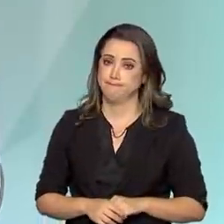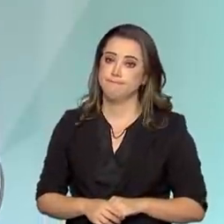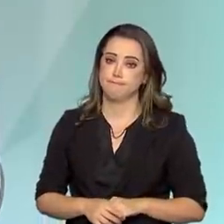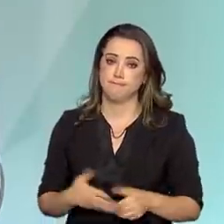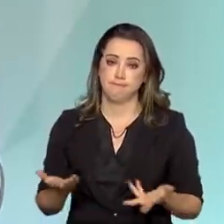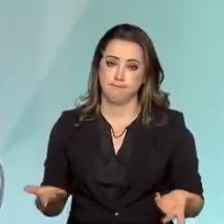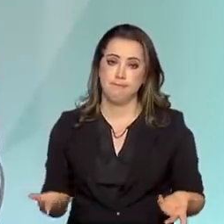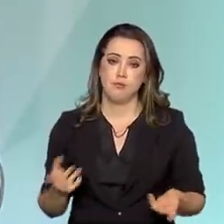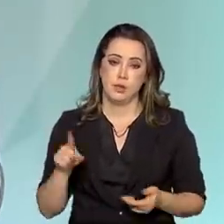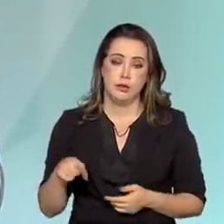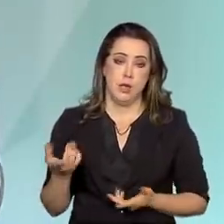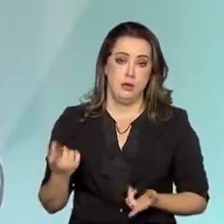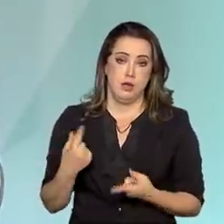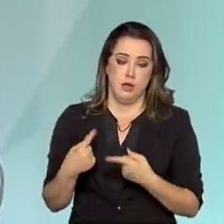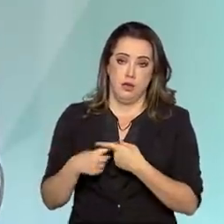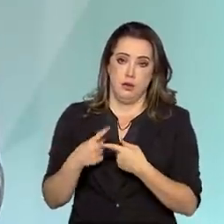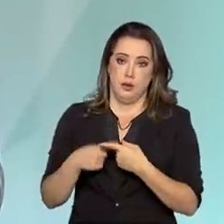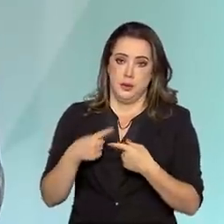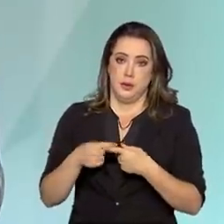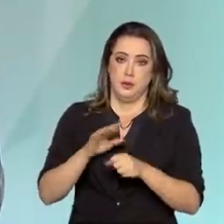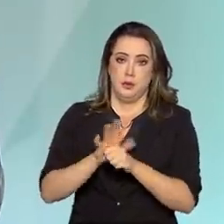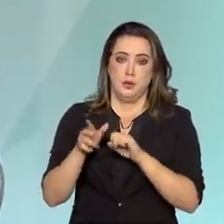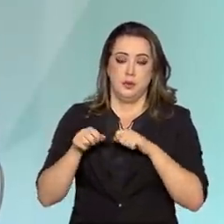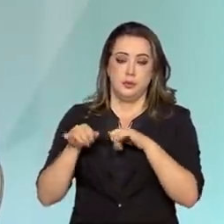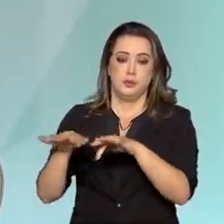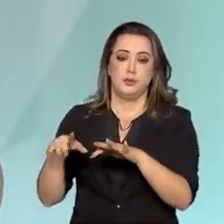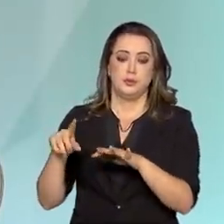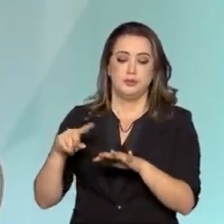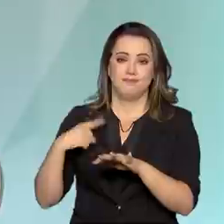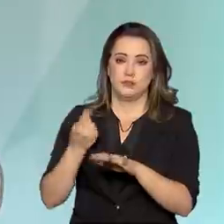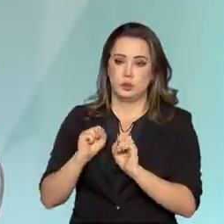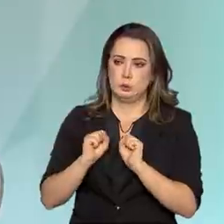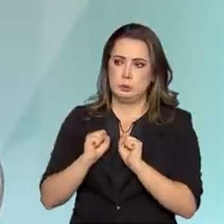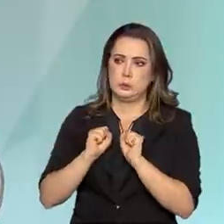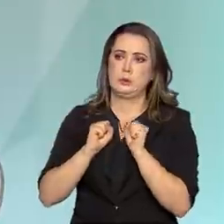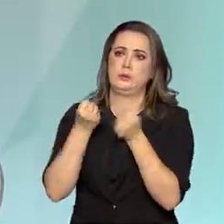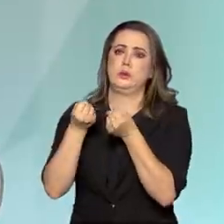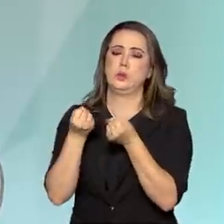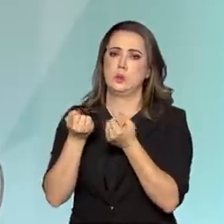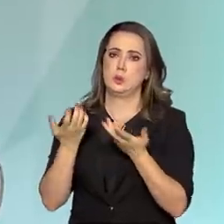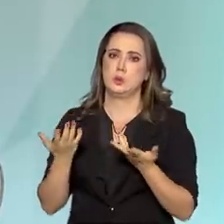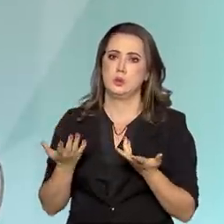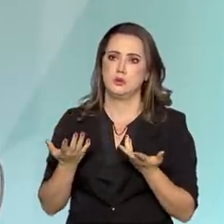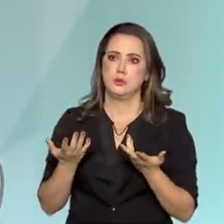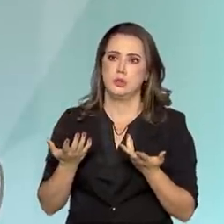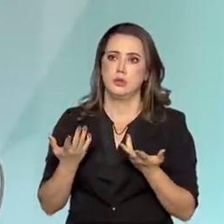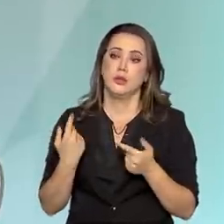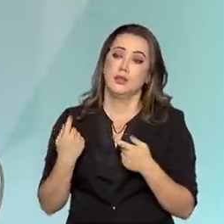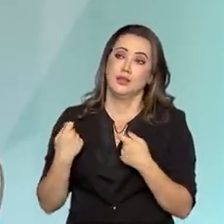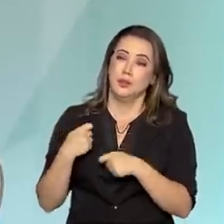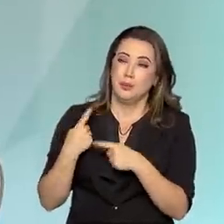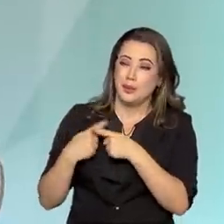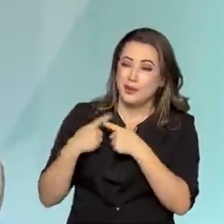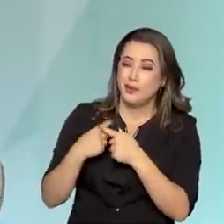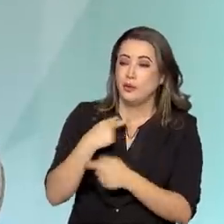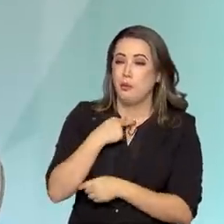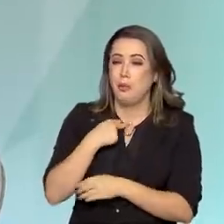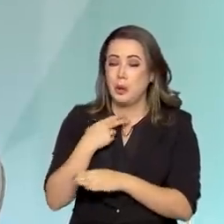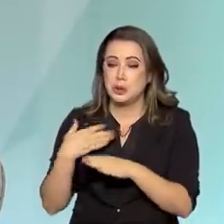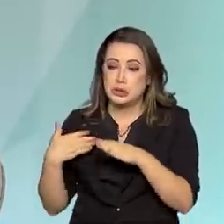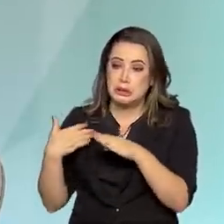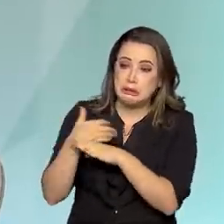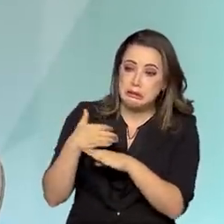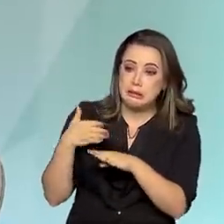porque a pandemia, ela nos forçou a impedir o acesso dos usuários e essa foi a medida mais